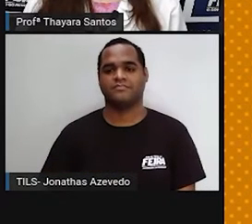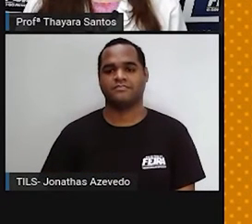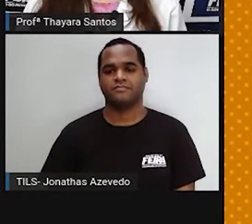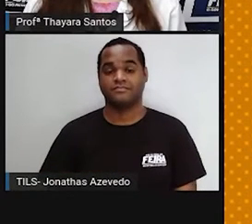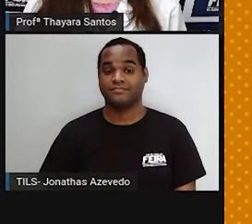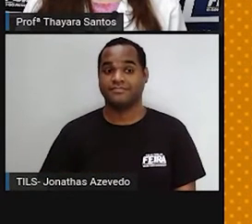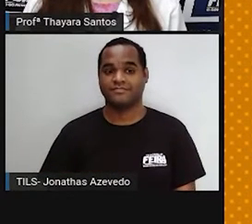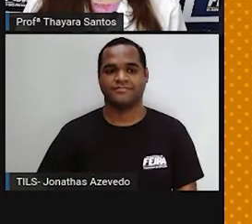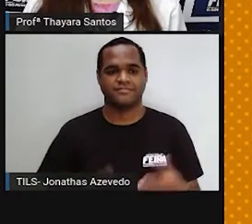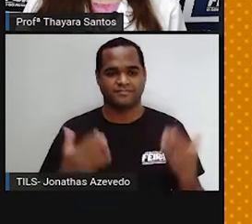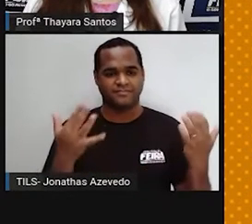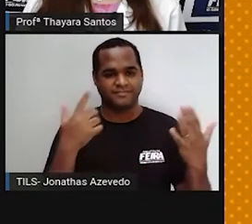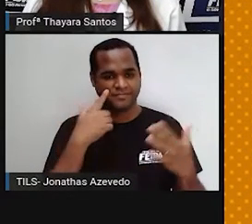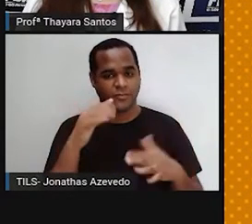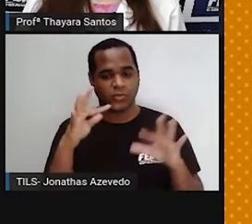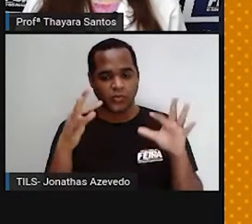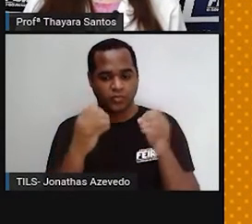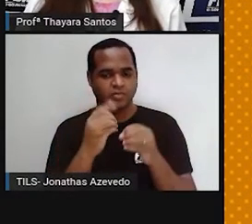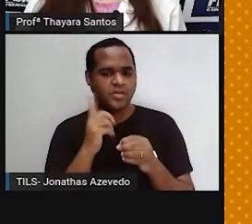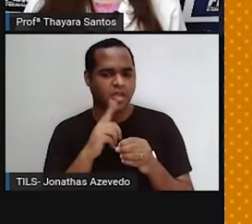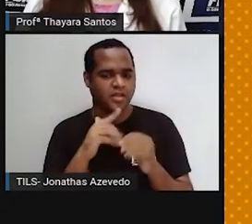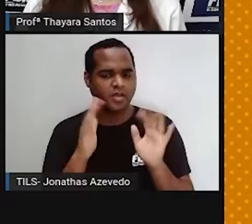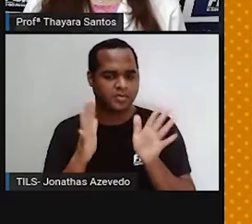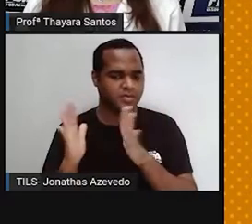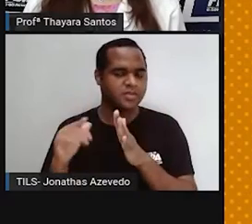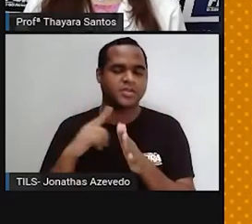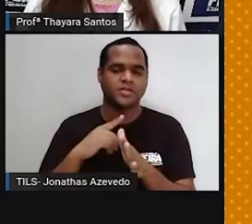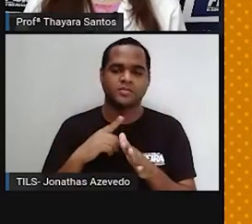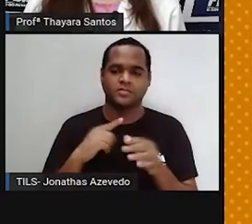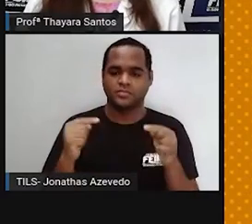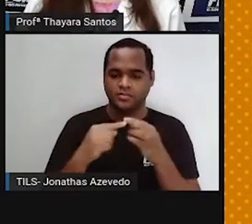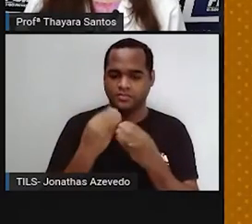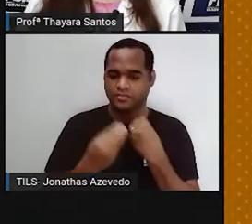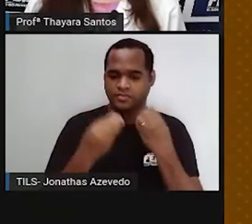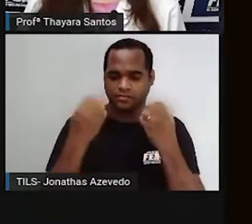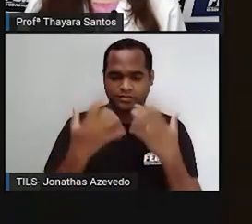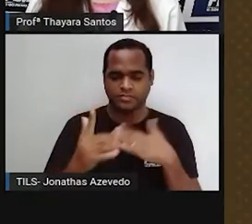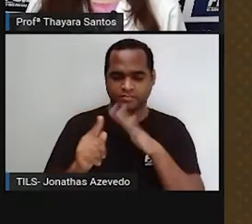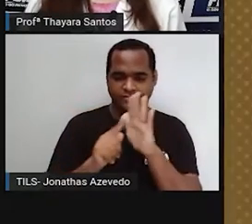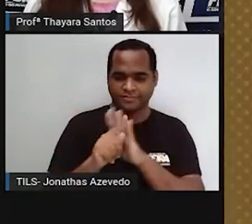E aí, todo mundo já pegou? Então, vamos lá começar o nosso Fast Quiz.